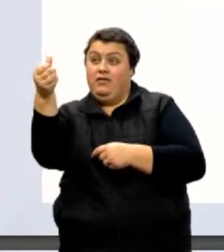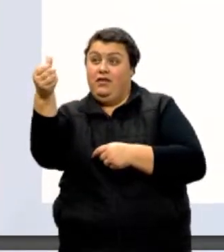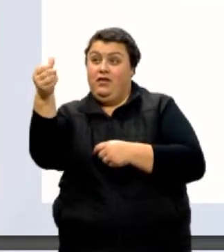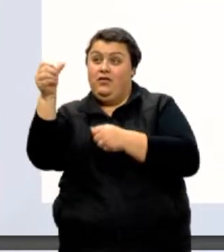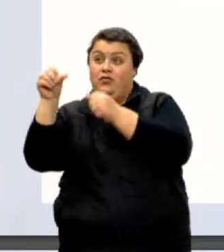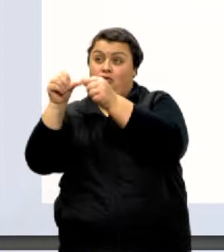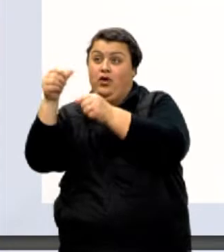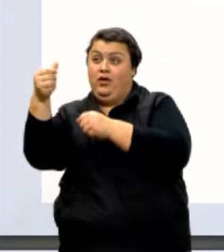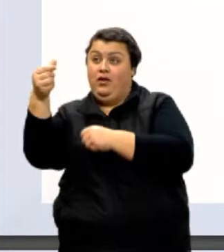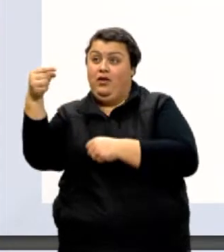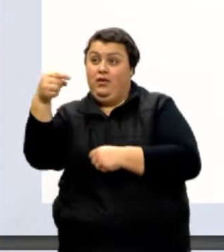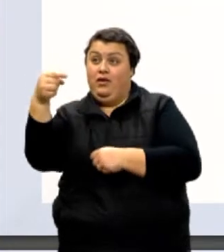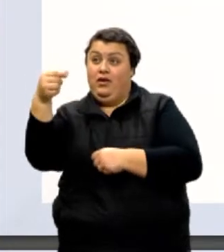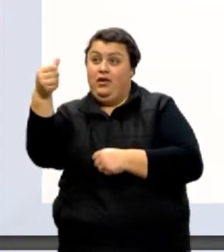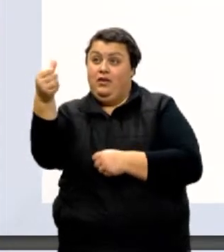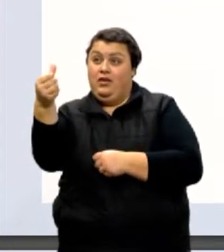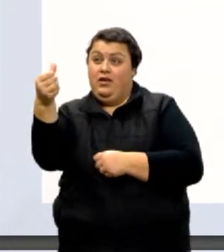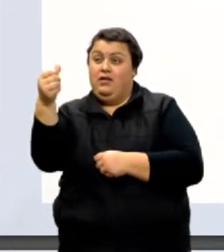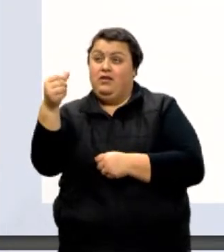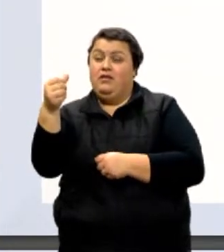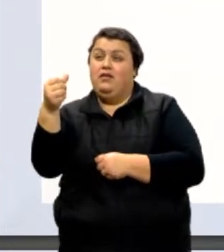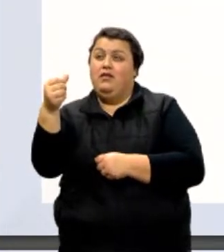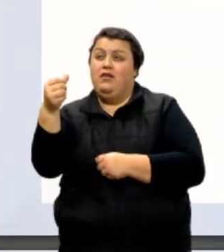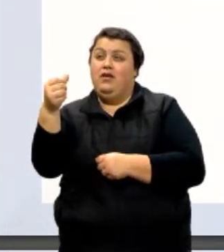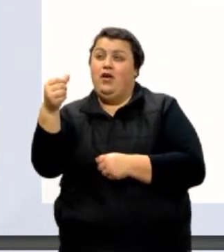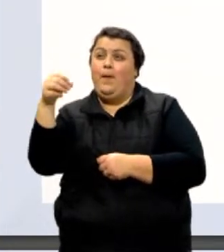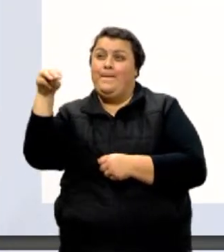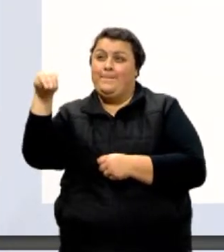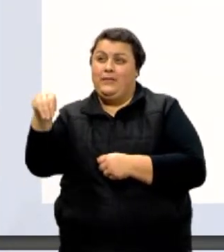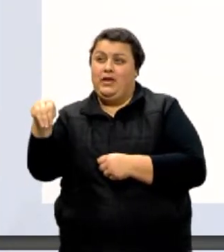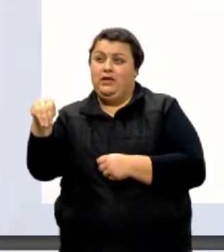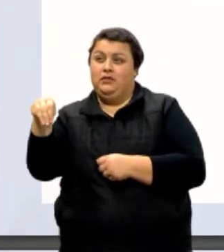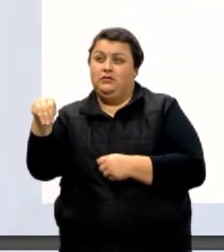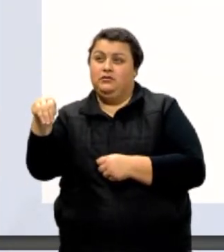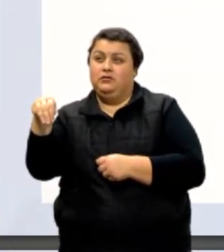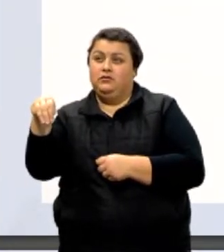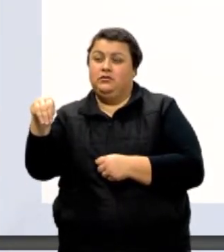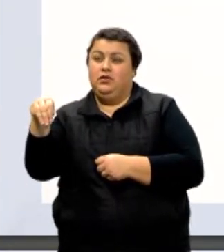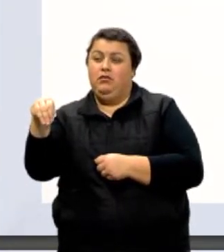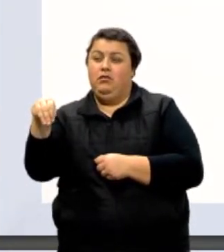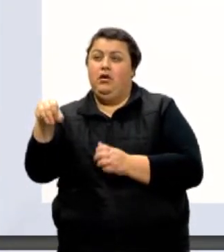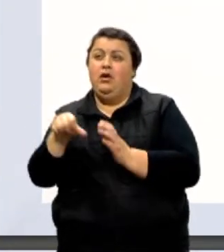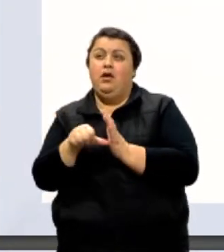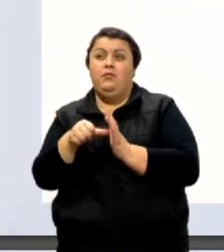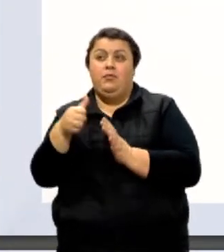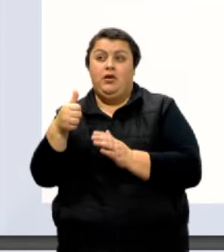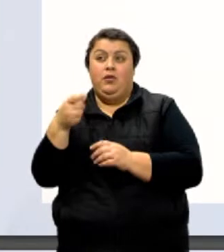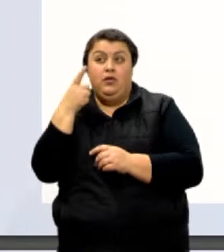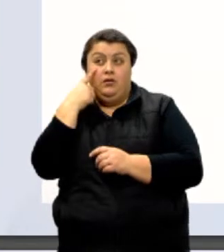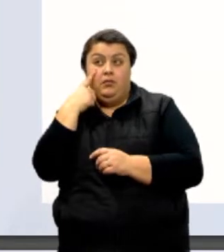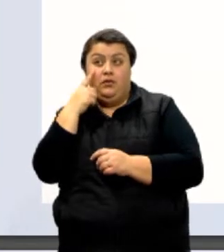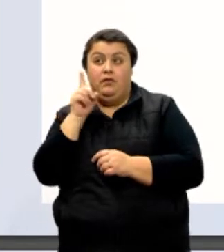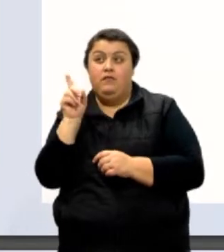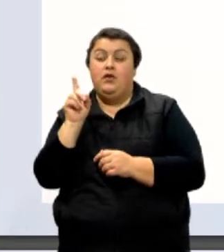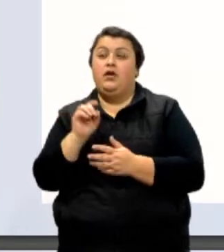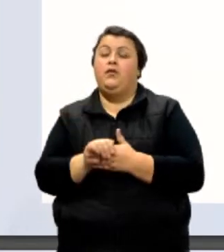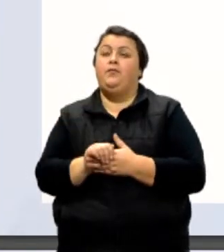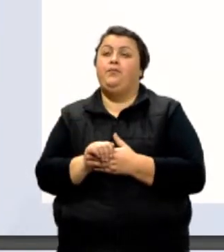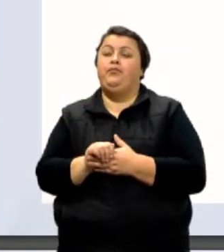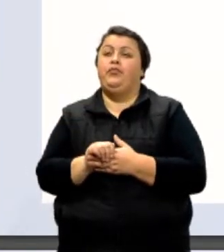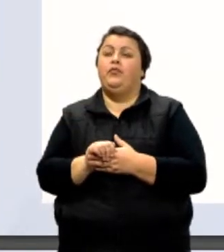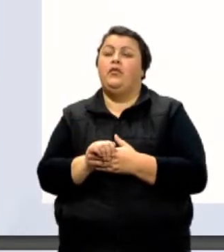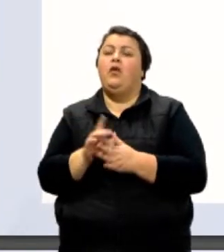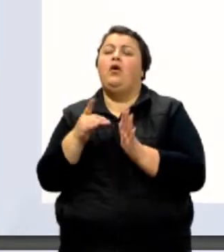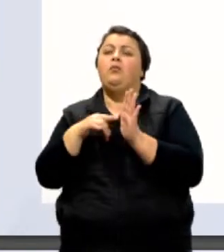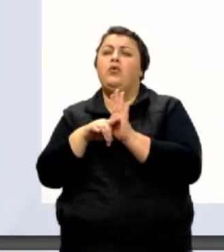micrômetro são dez na menos seis metros. É a primeira coisa que a gente tem que ver. O exercício